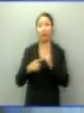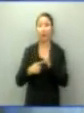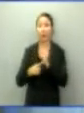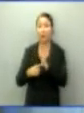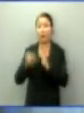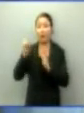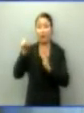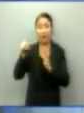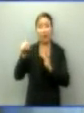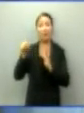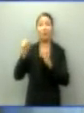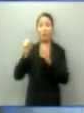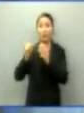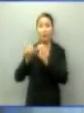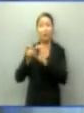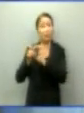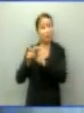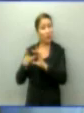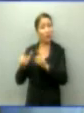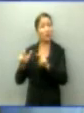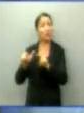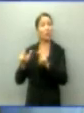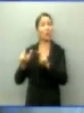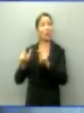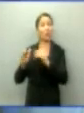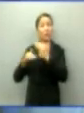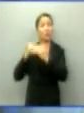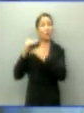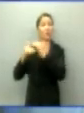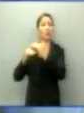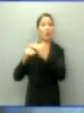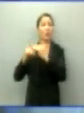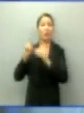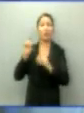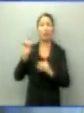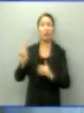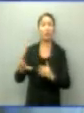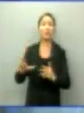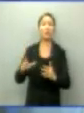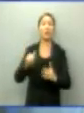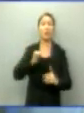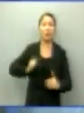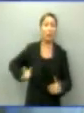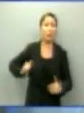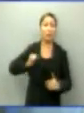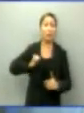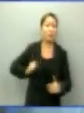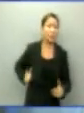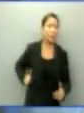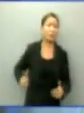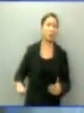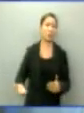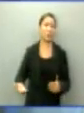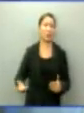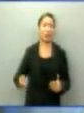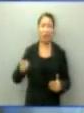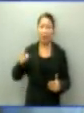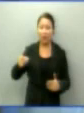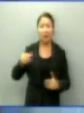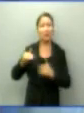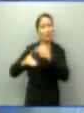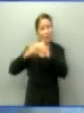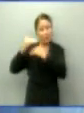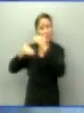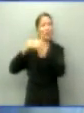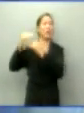possamos produzir riqueza e essa riqueza possa, de fato, estar produzindo aqui o desenvolvimento da